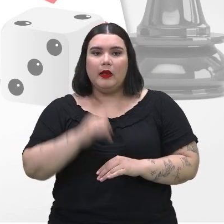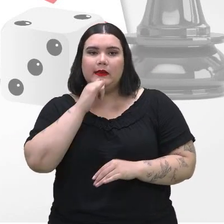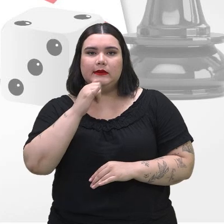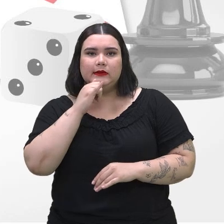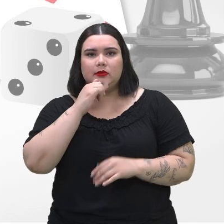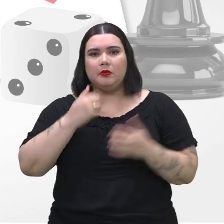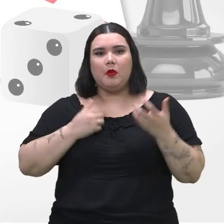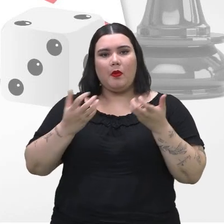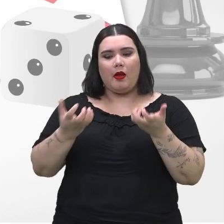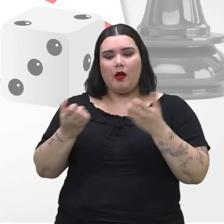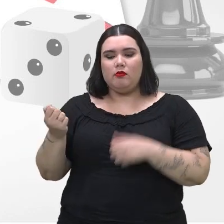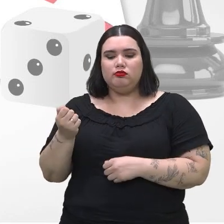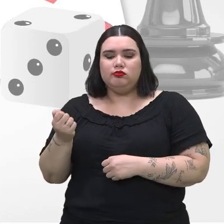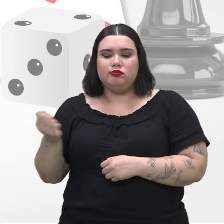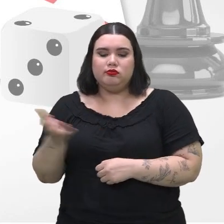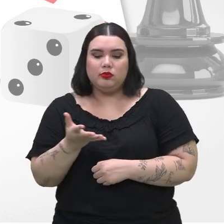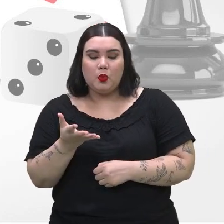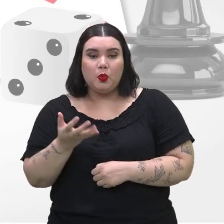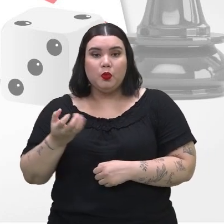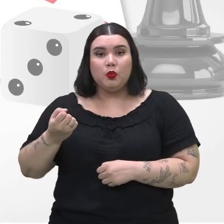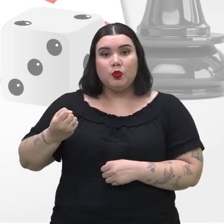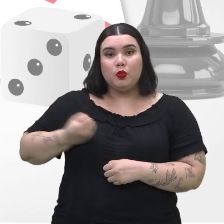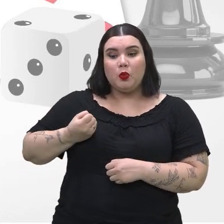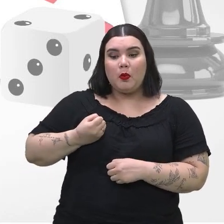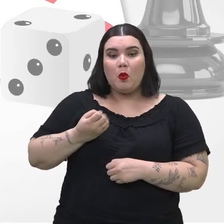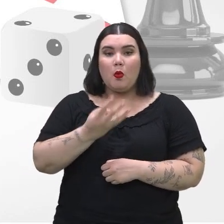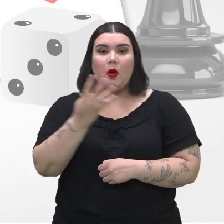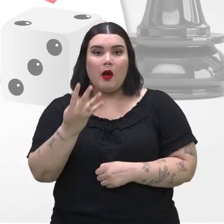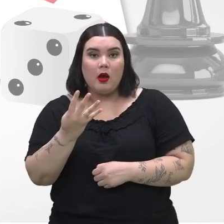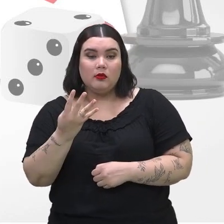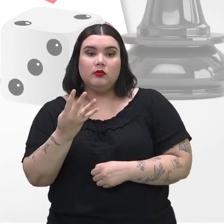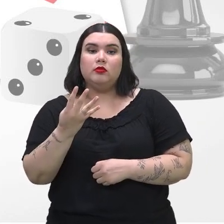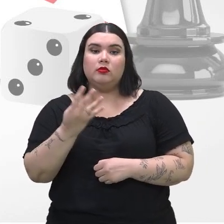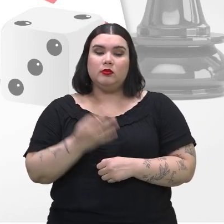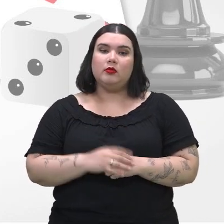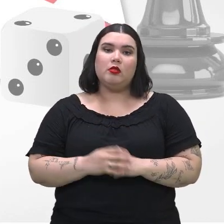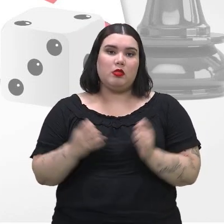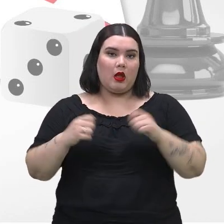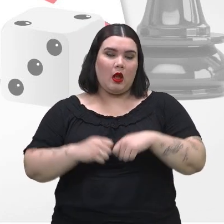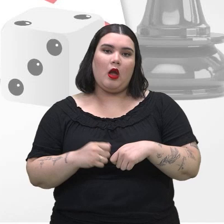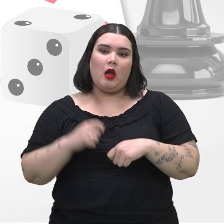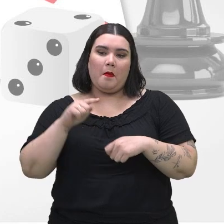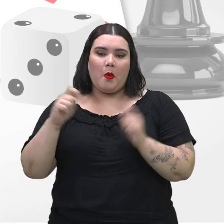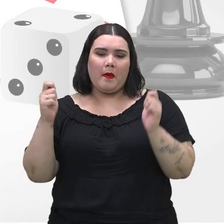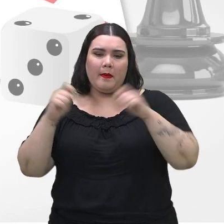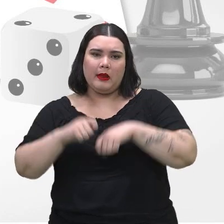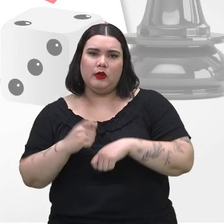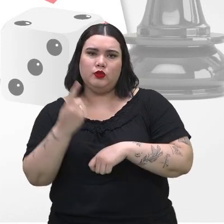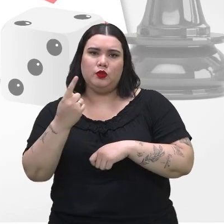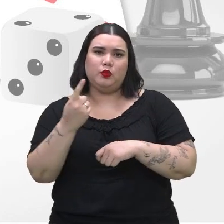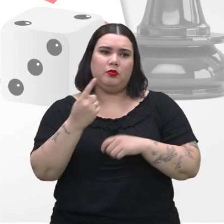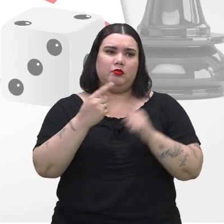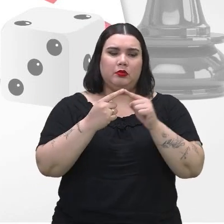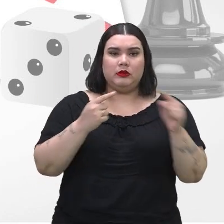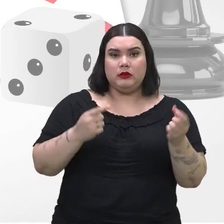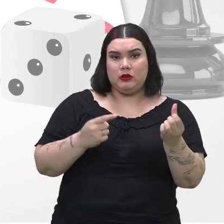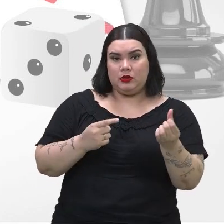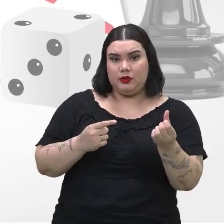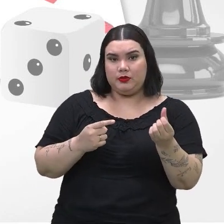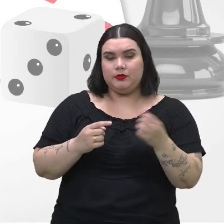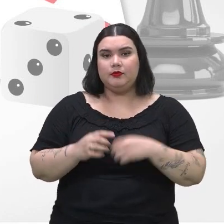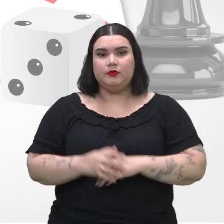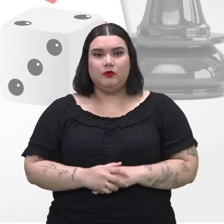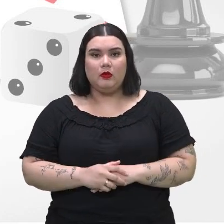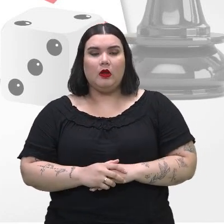eu queira jogar um dado e eu quero que apareça o número 4. A chance é de 1 para 6. Eu quero que apareça o número 5. A